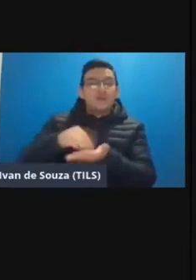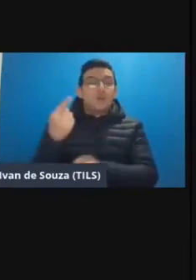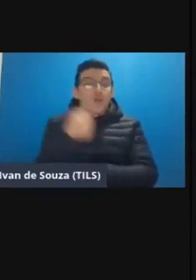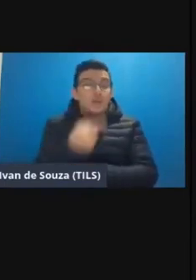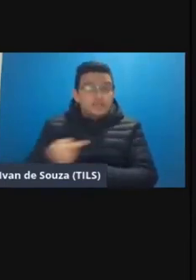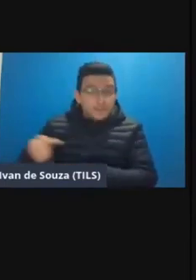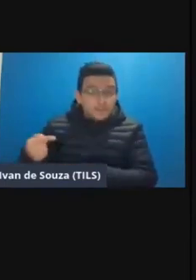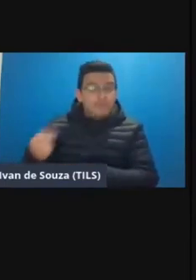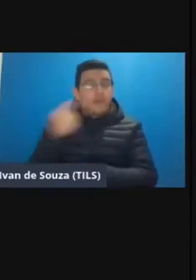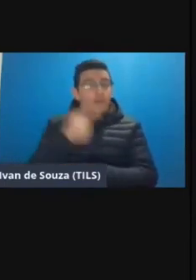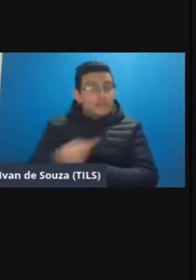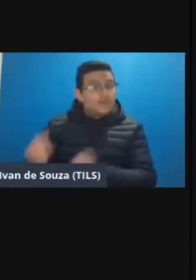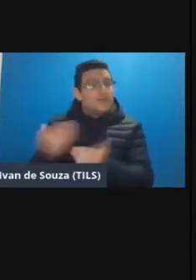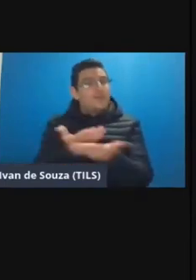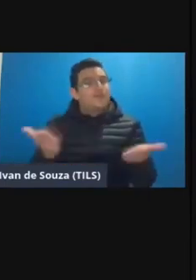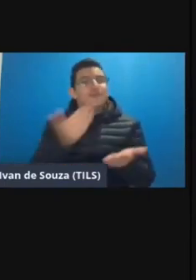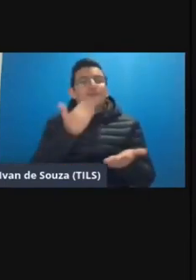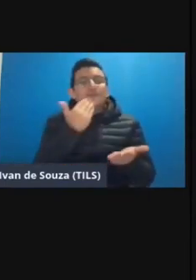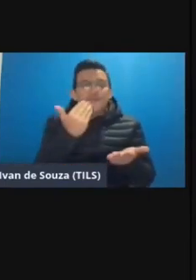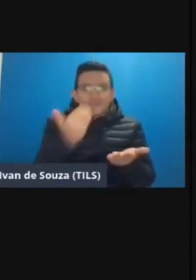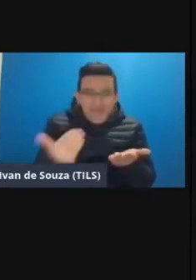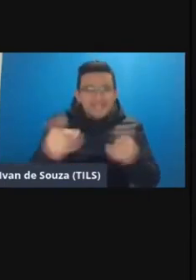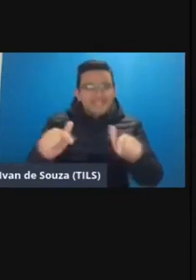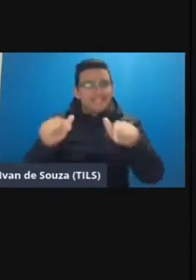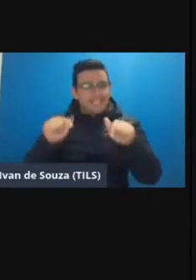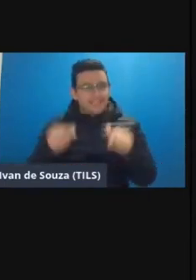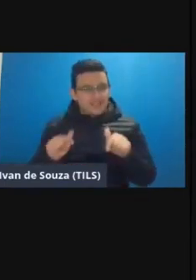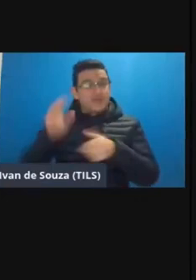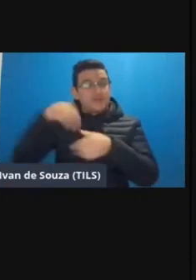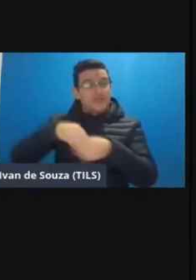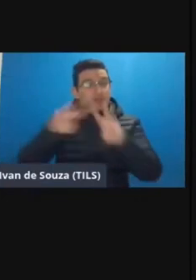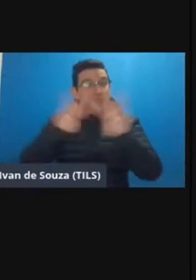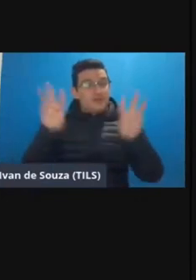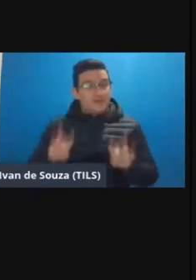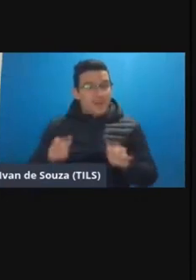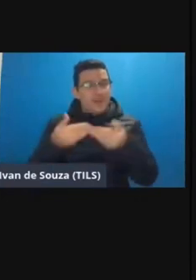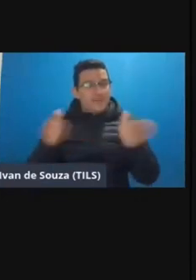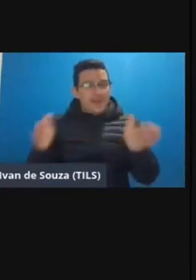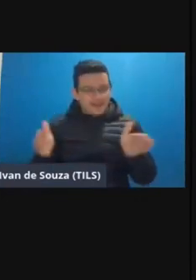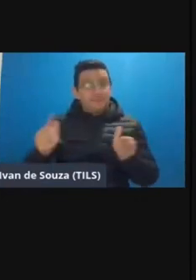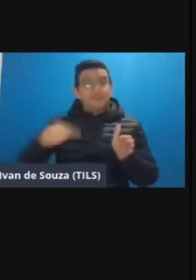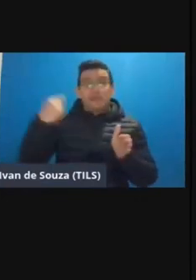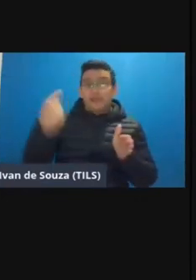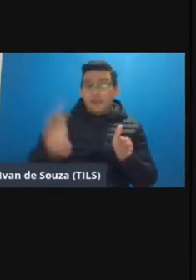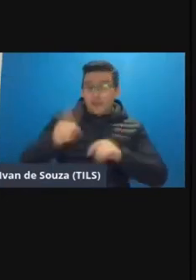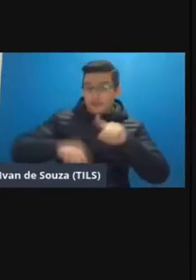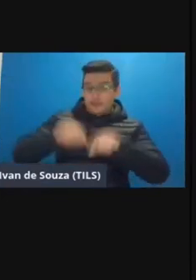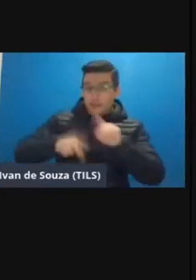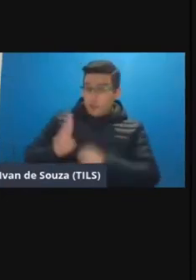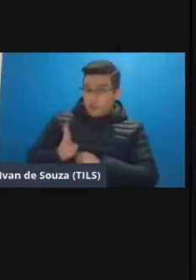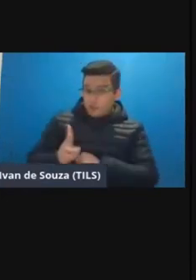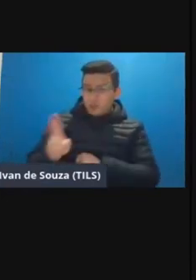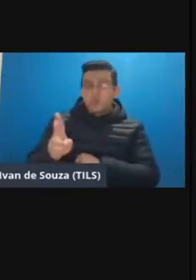semana né uma semana para que vocês solicitem a certificação lá na UFR na aberta depois o material continua